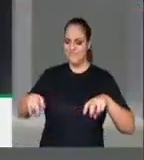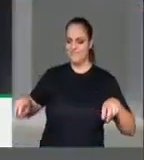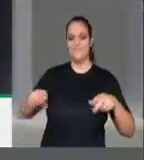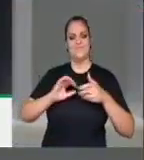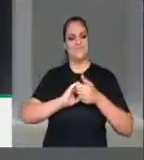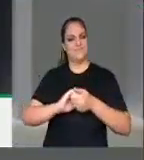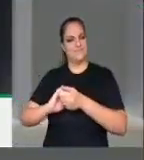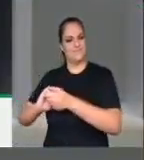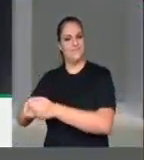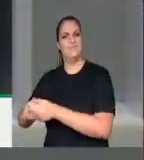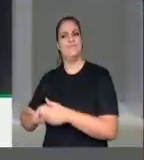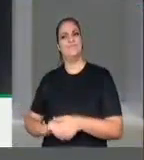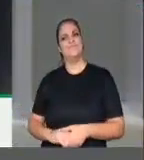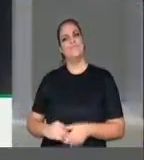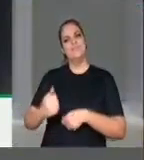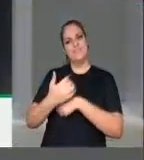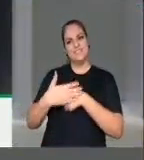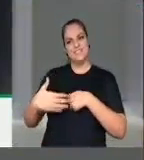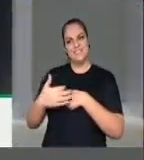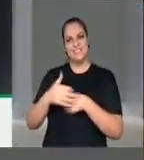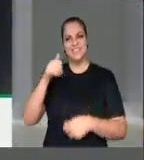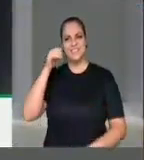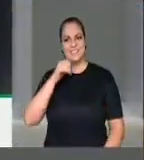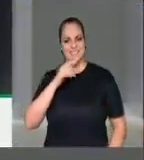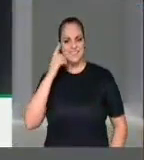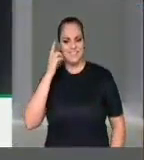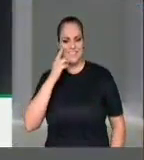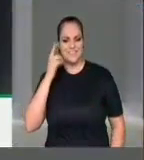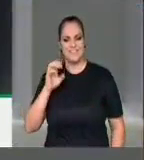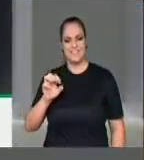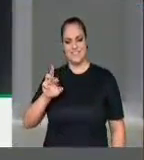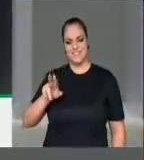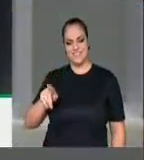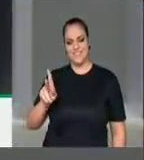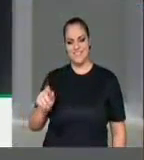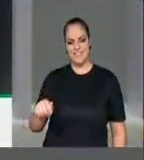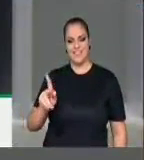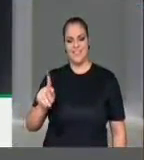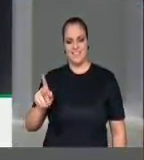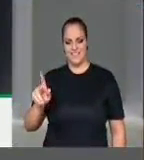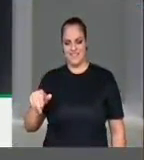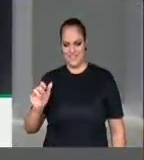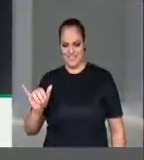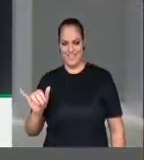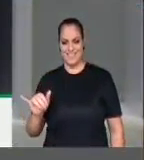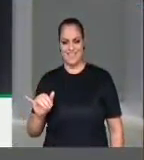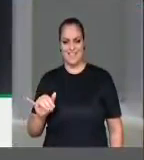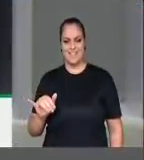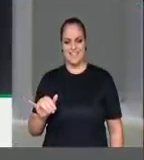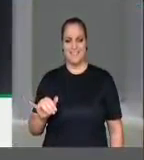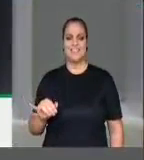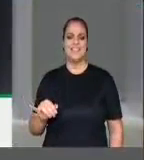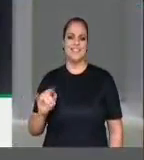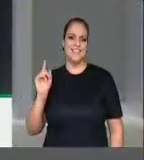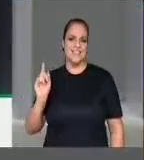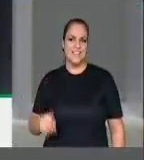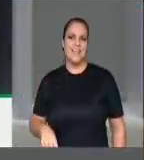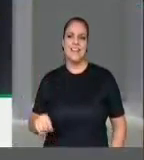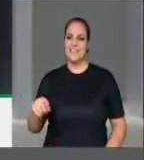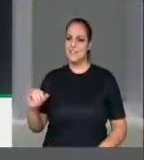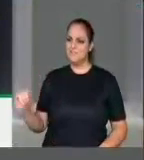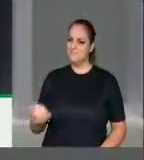mesa, em nome dessa querida deputada Erika Cocay, que é uma expressão